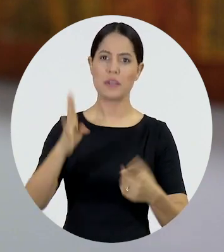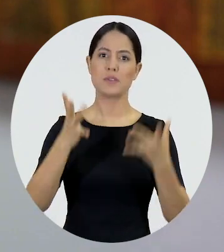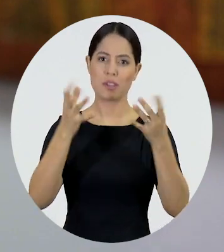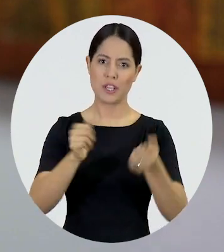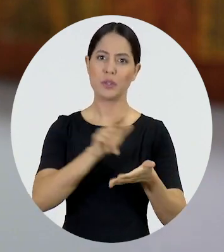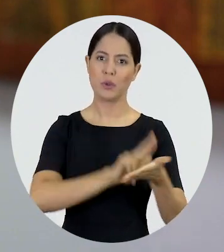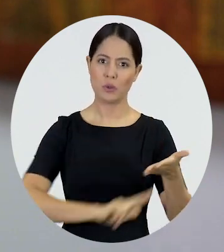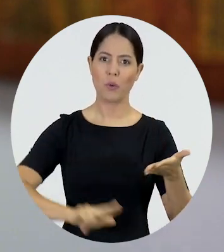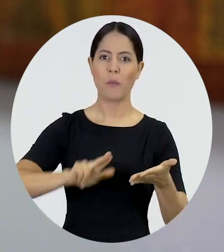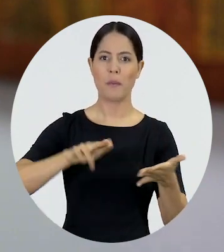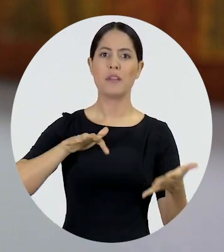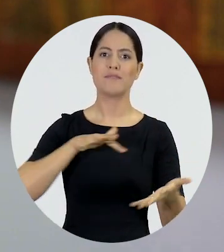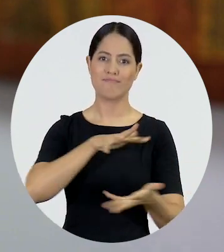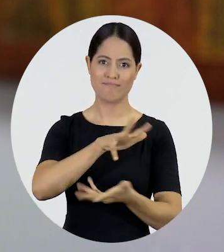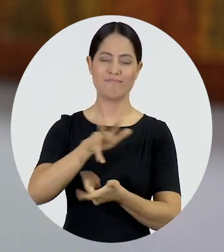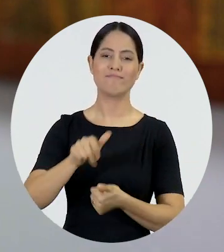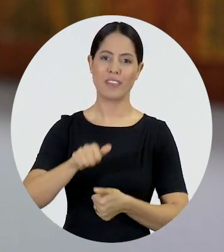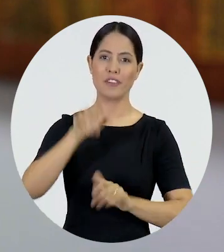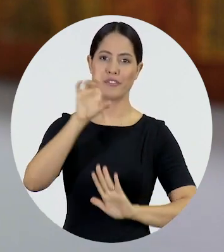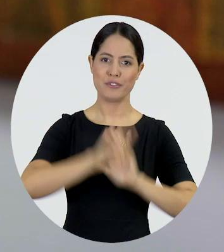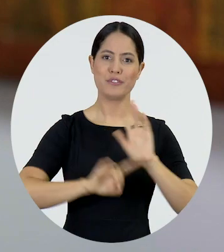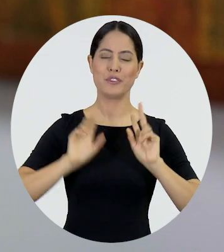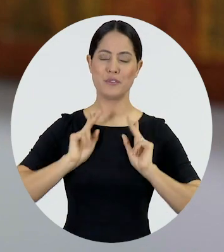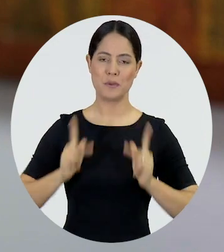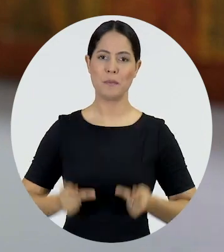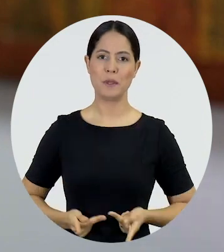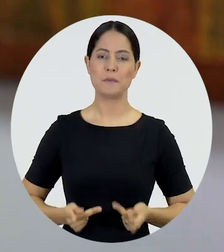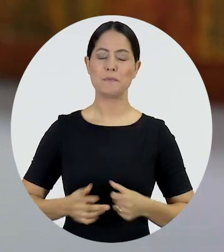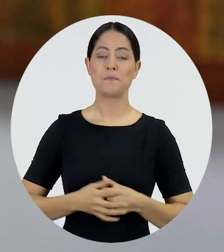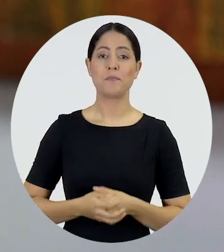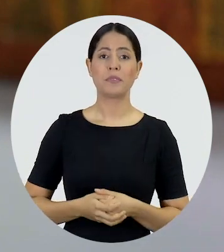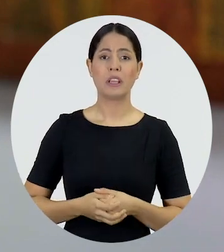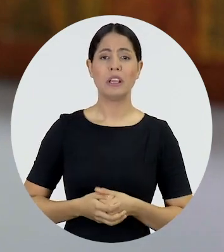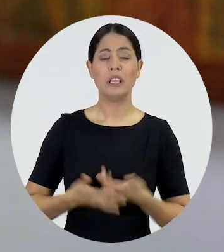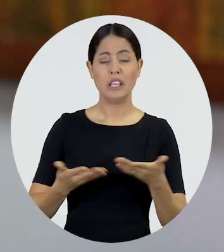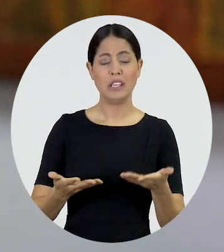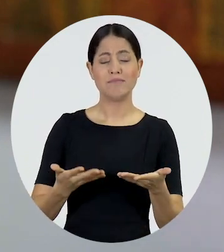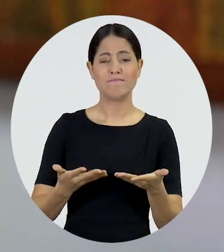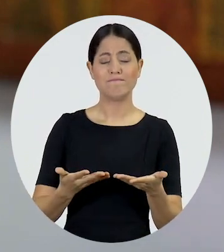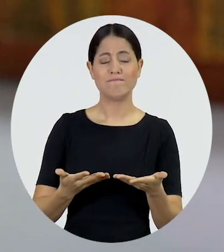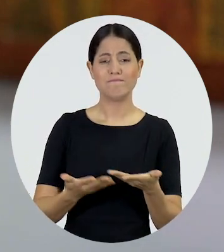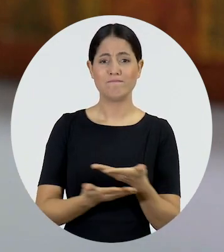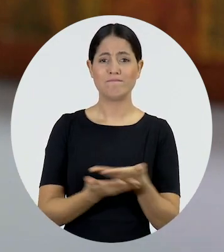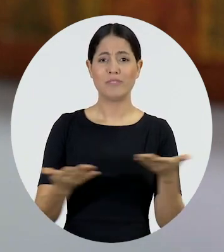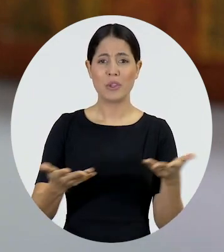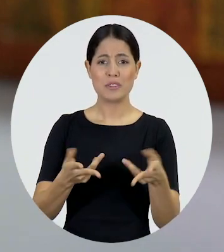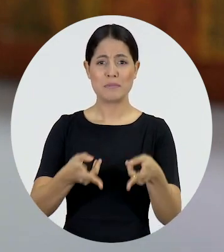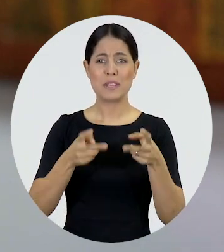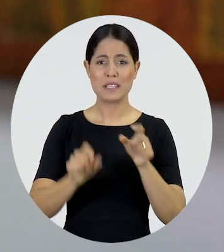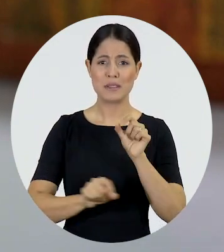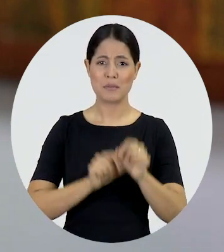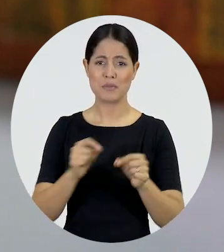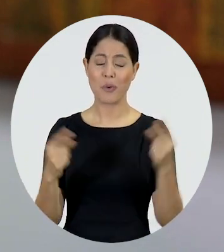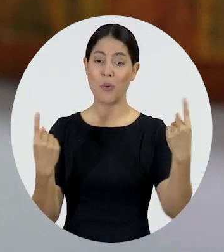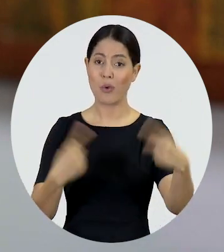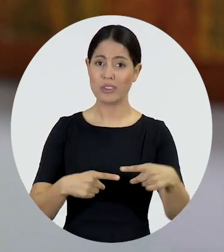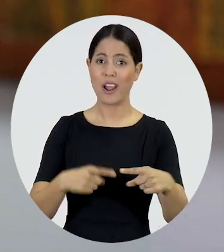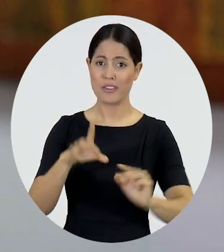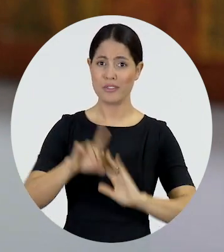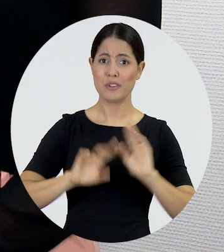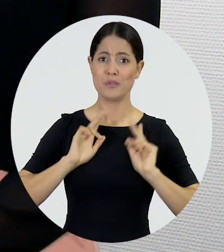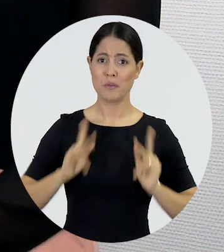tratados internacionais de direitos humanos. E nós temos visto, ao contrário, autoridades públicas se